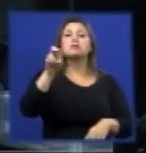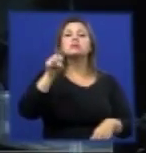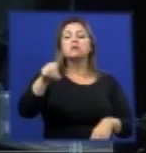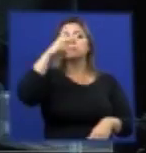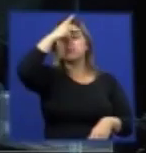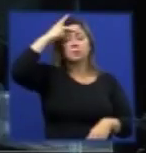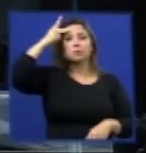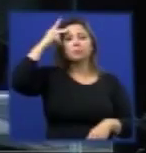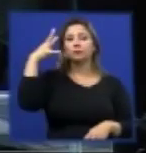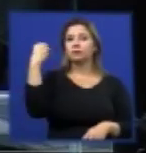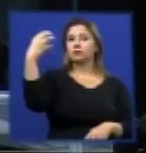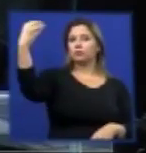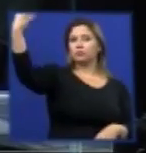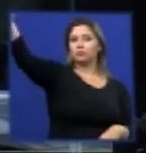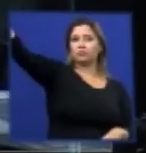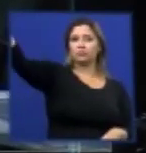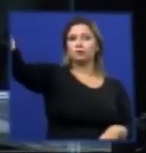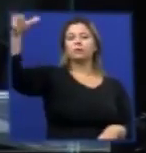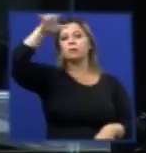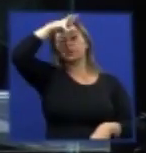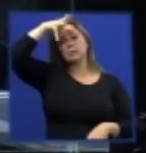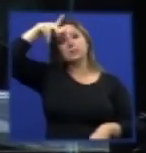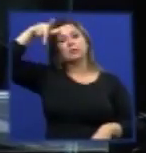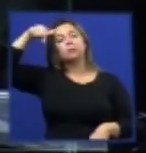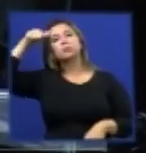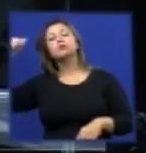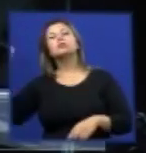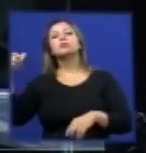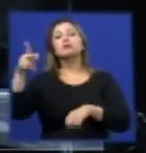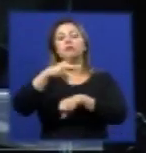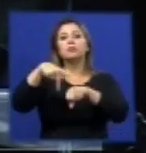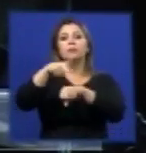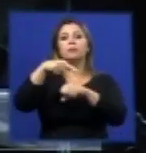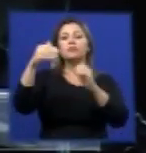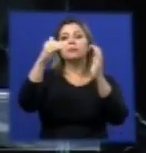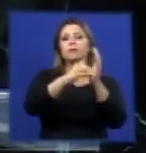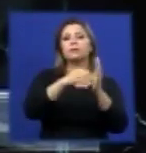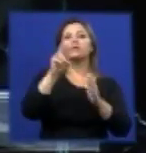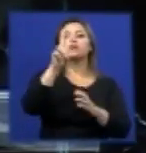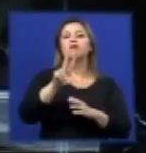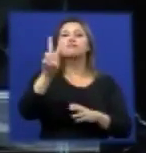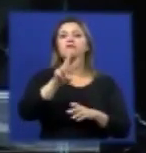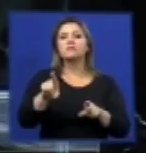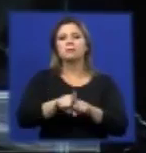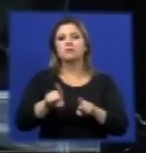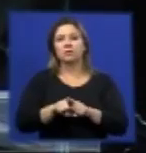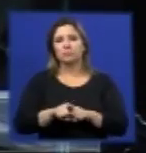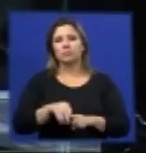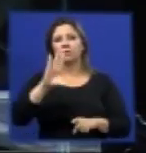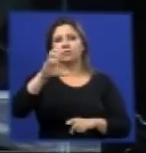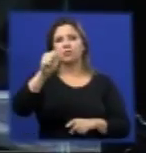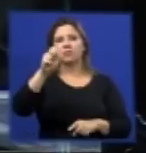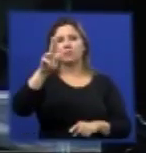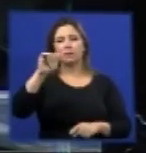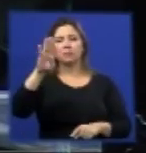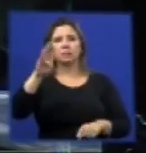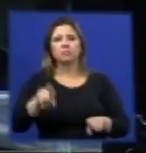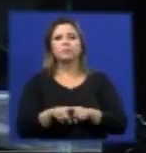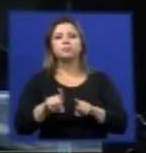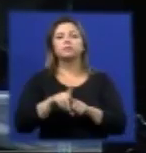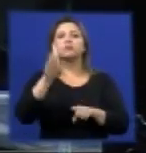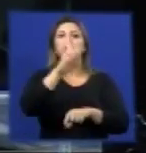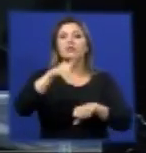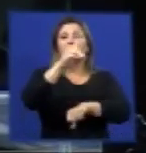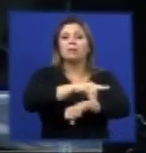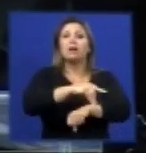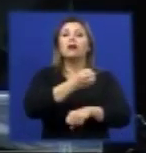mês de Manaus a Venezuela visitam o Caribe e lá tem um vírus que não circula no Brasil que é o dengue 4 portanto